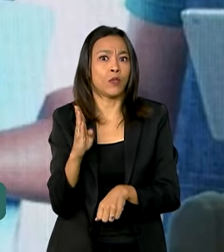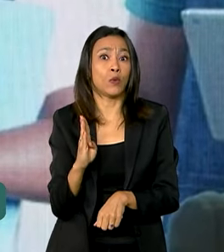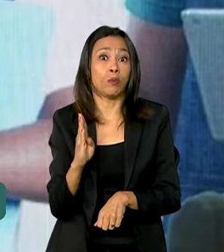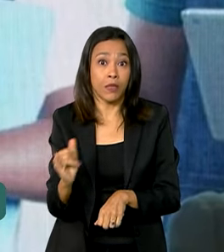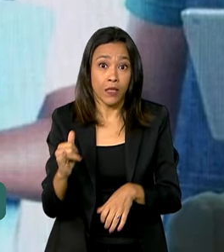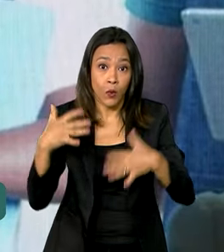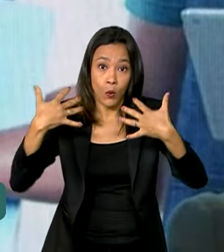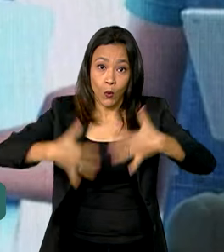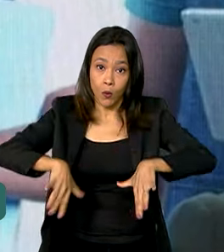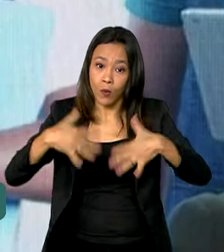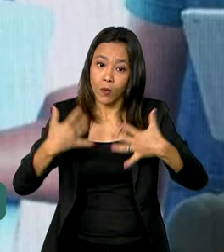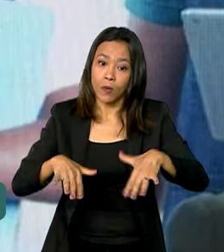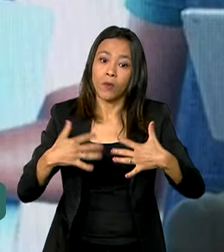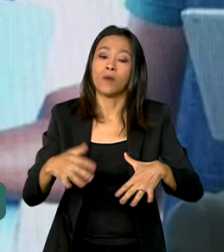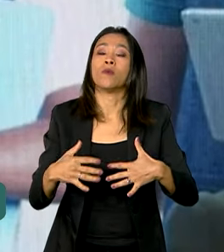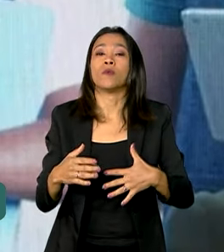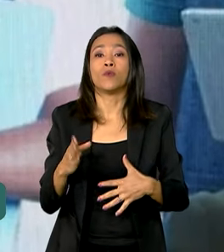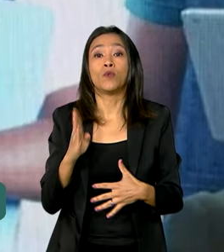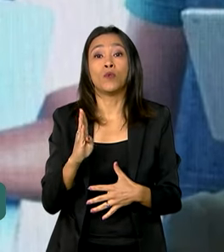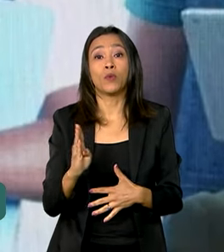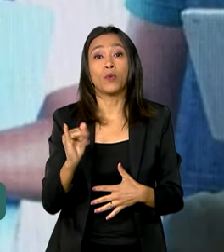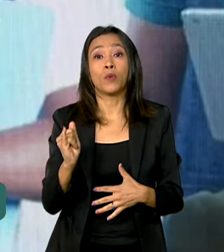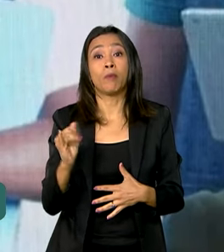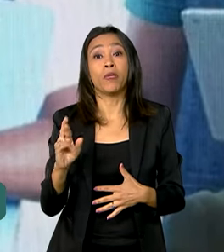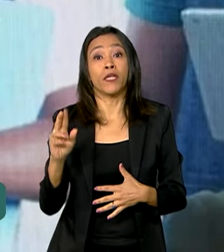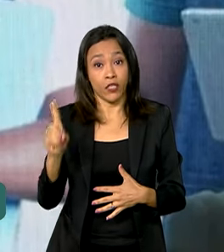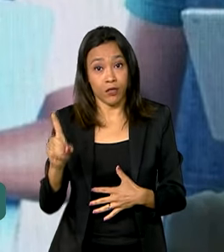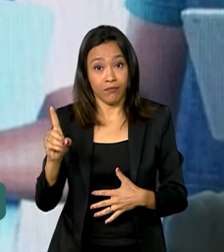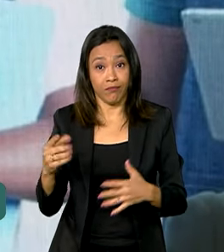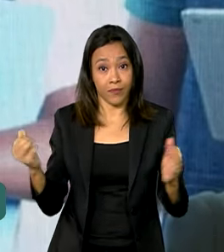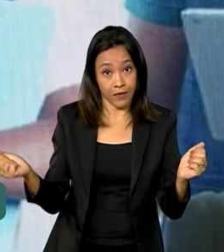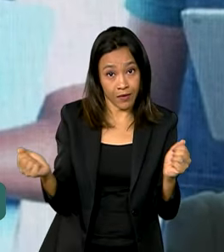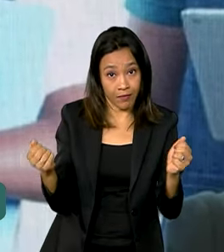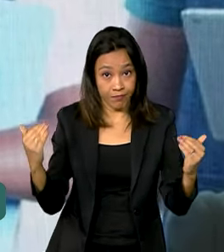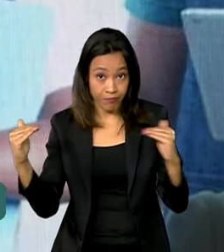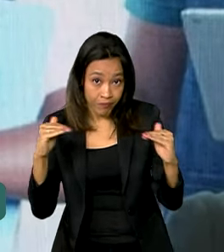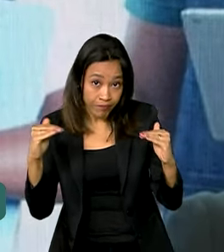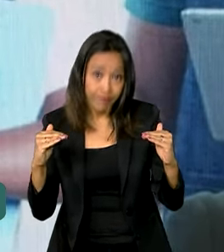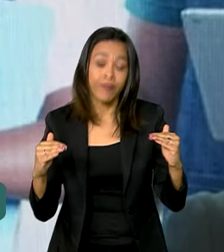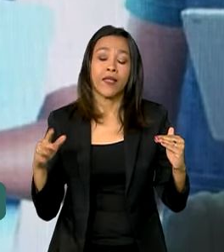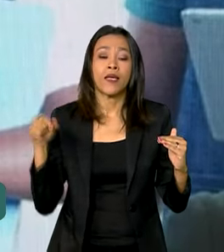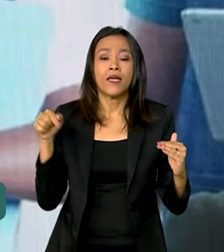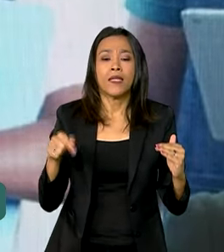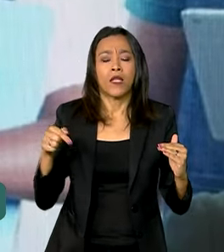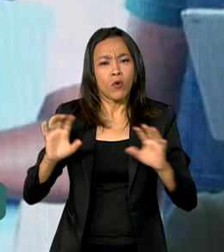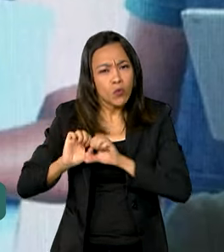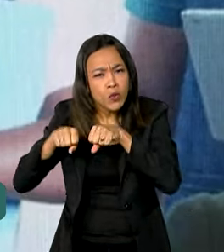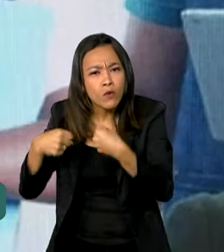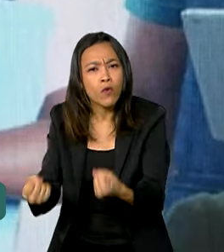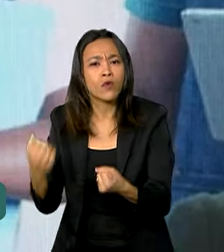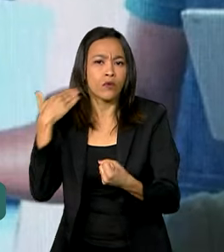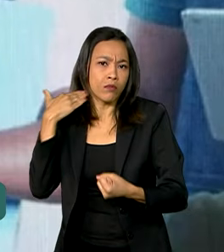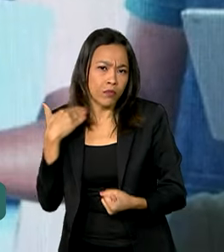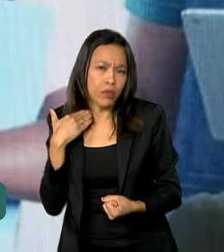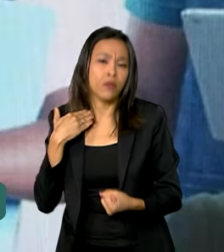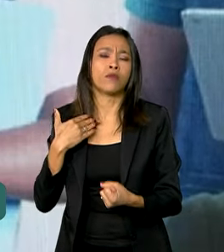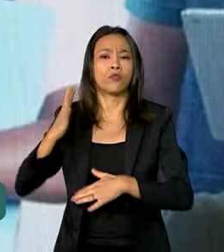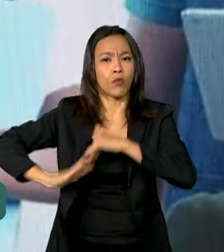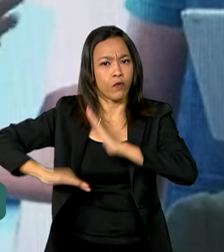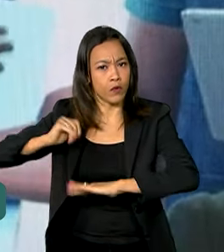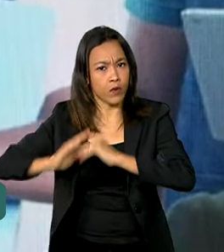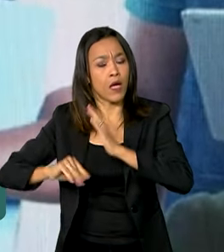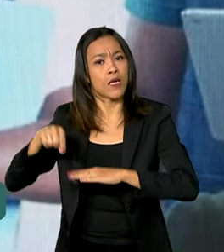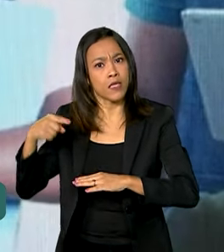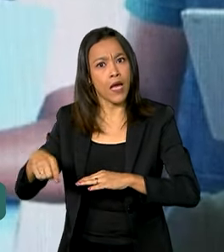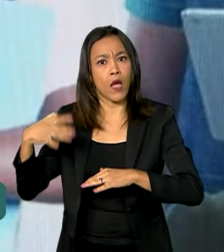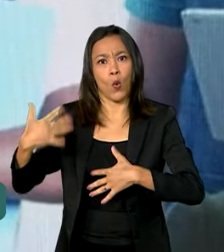com um terço dos servidores do BID. Então, o nível de produtividade, eficiência e dedicação é muito intenso